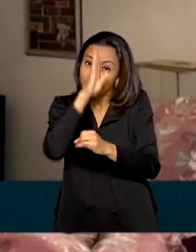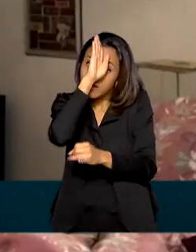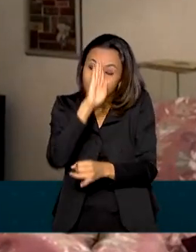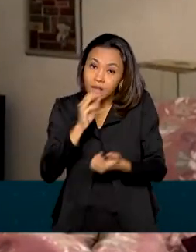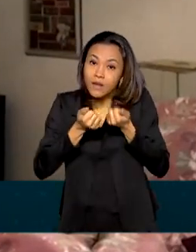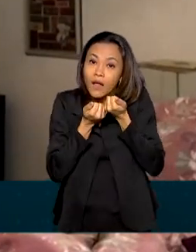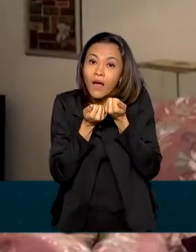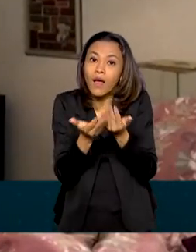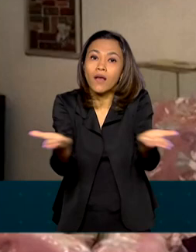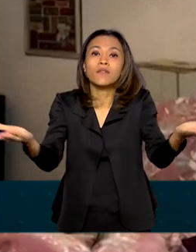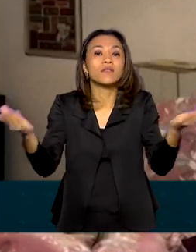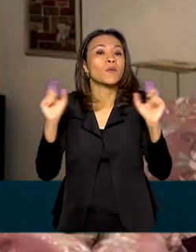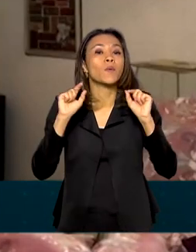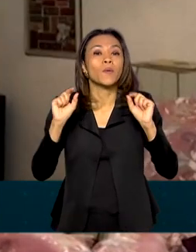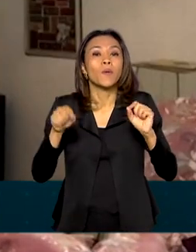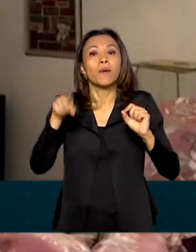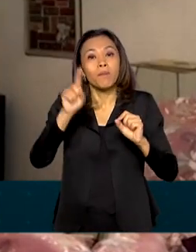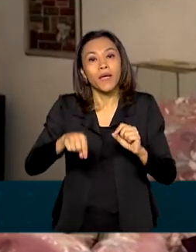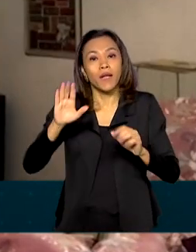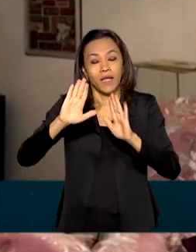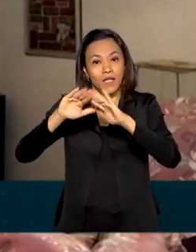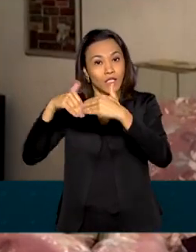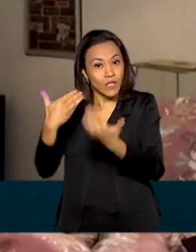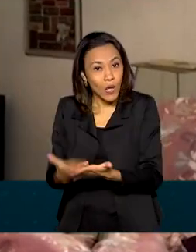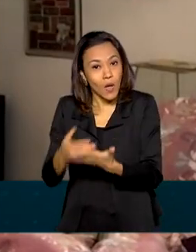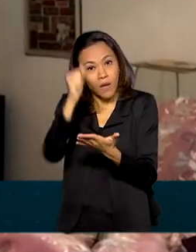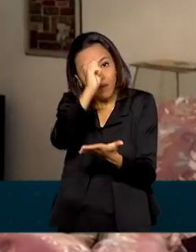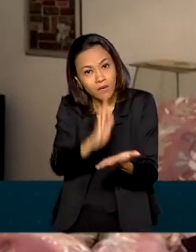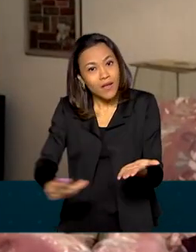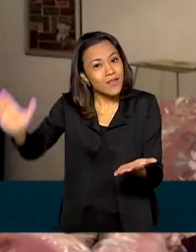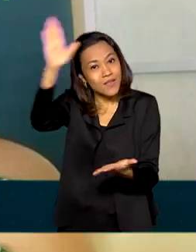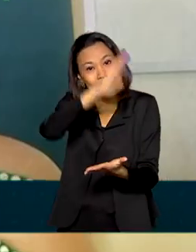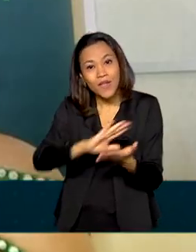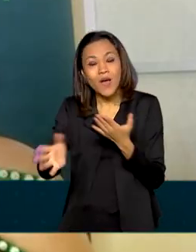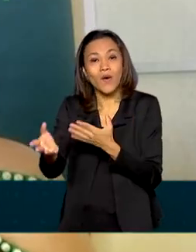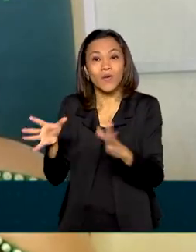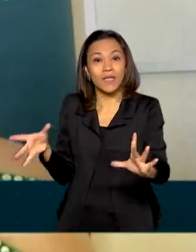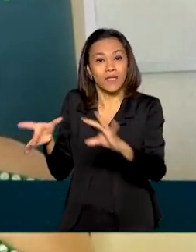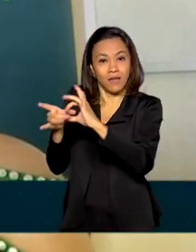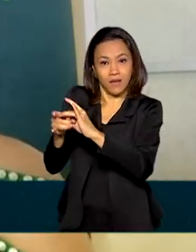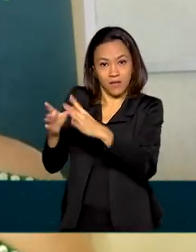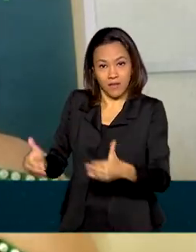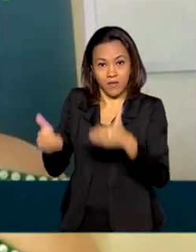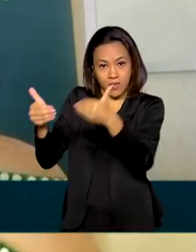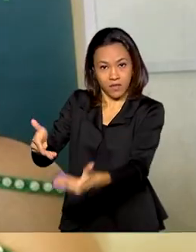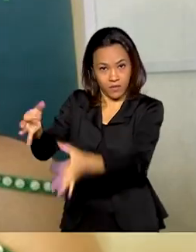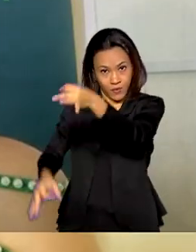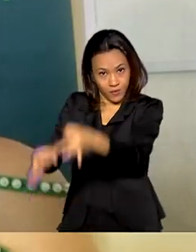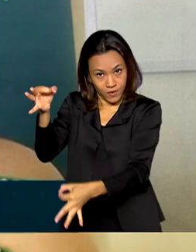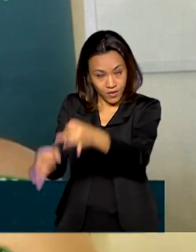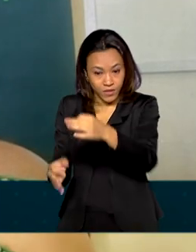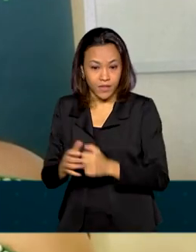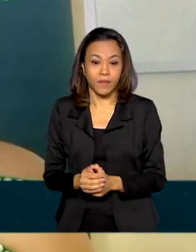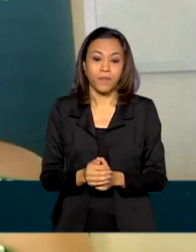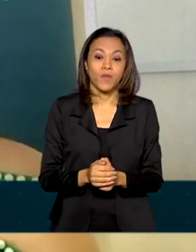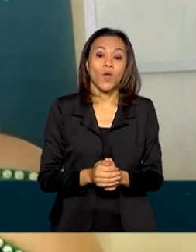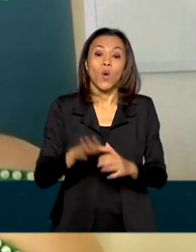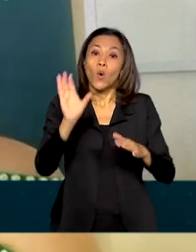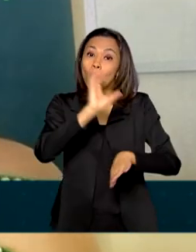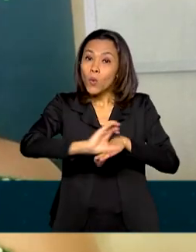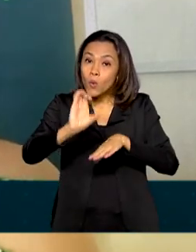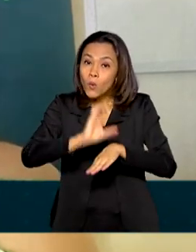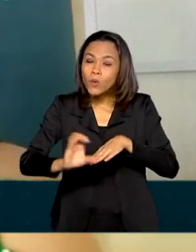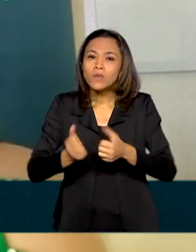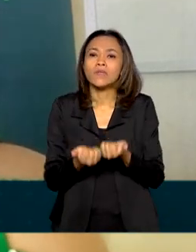pela Escola Nacional de Defesa do Consumidor do Ministério da Justiça. O curso, ele traz para qualquer cidadão